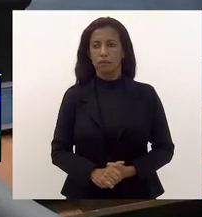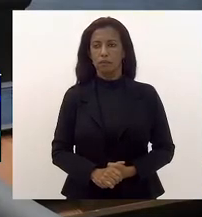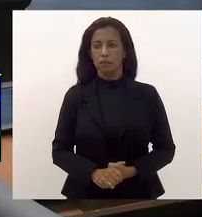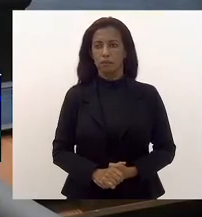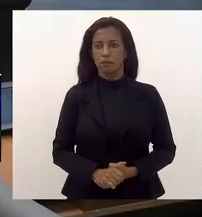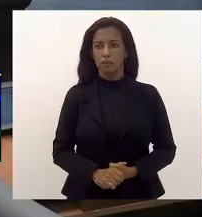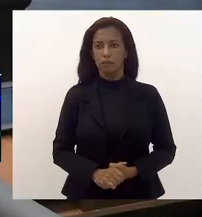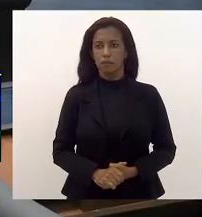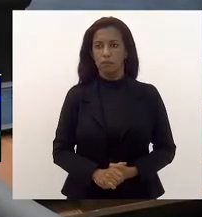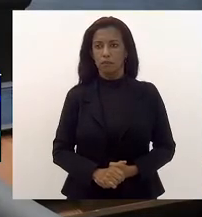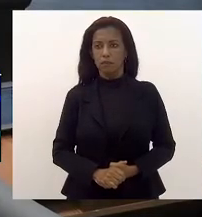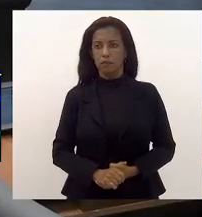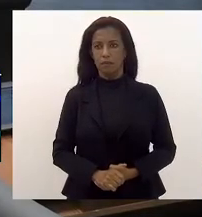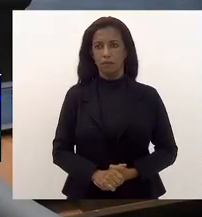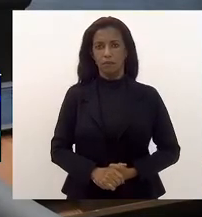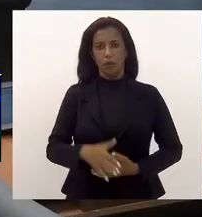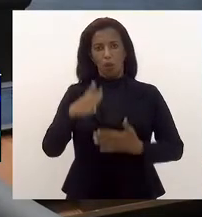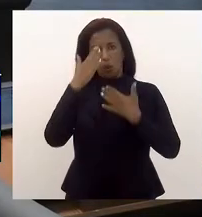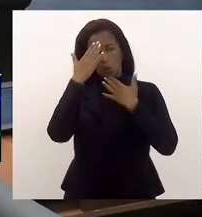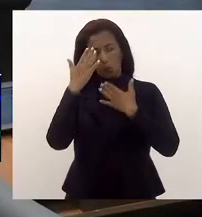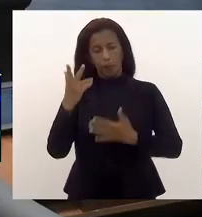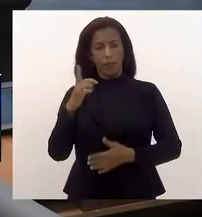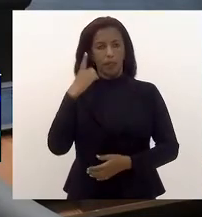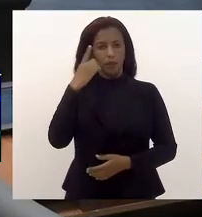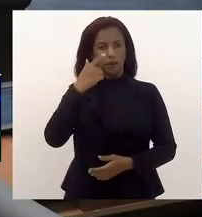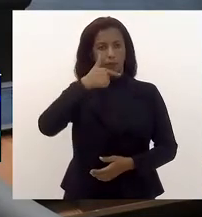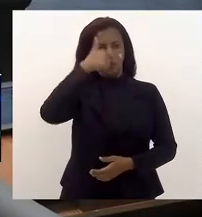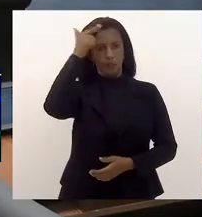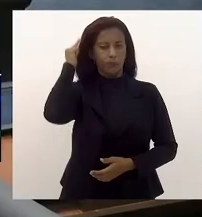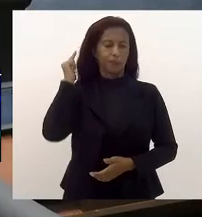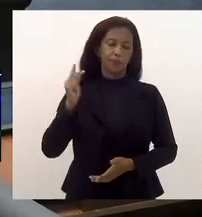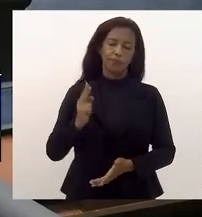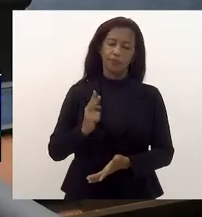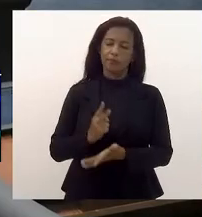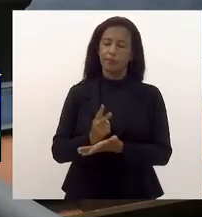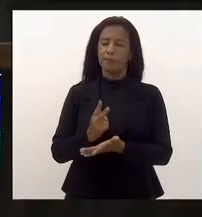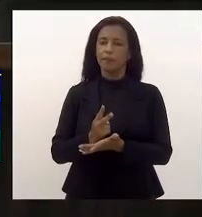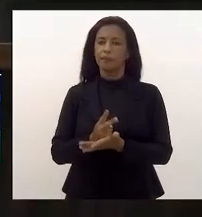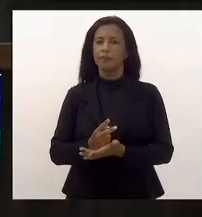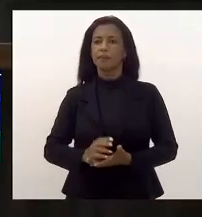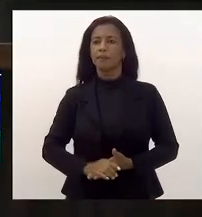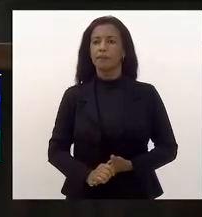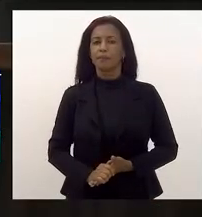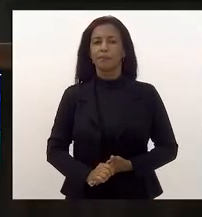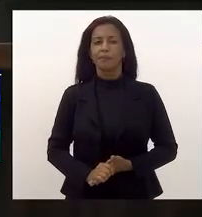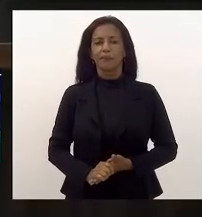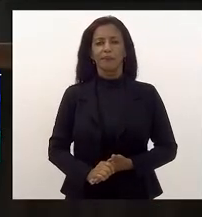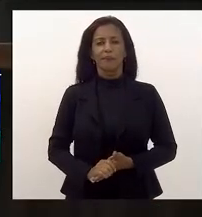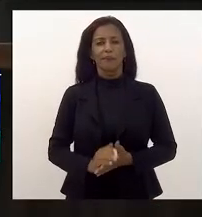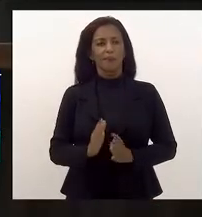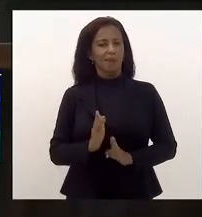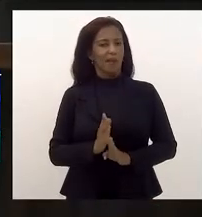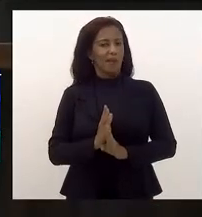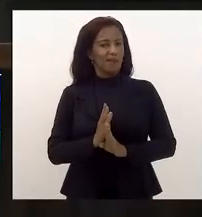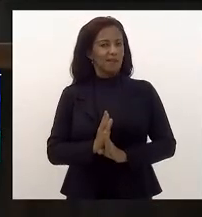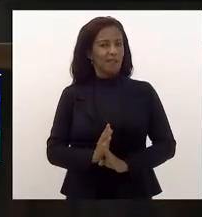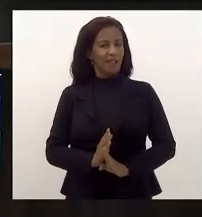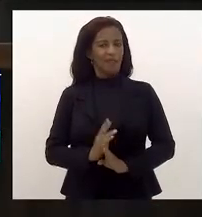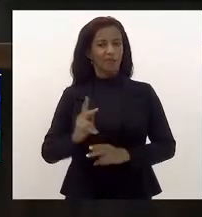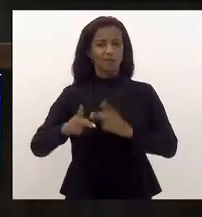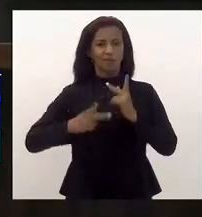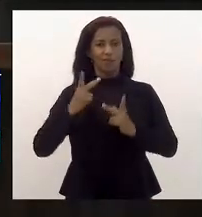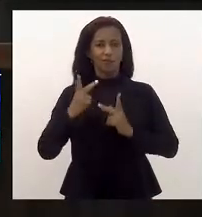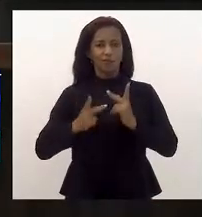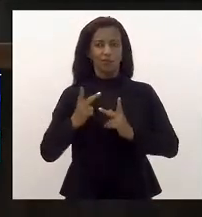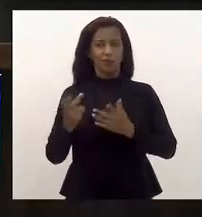Agora sim. Muito obrigada, deputado Luiz Paulo. Sempre muito alinhado com a conjuntura nas suas falas, eu